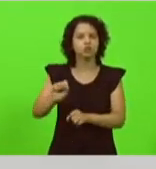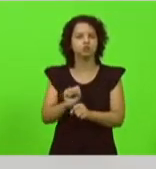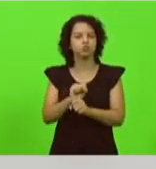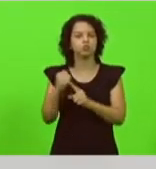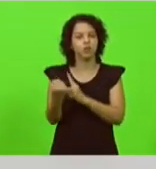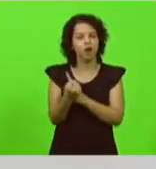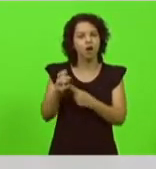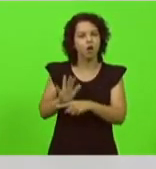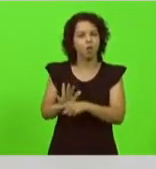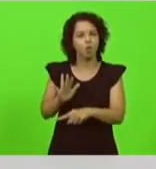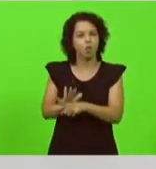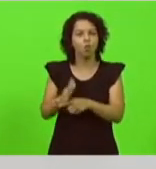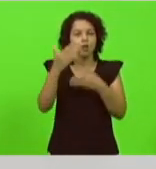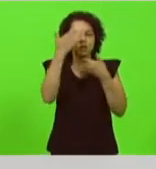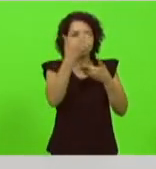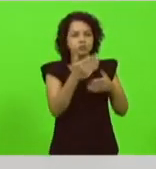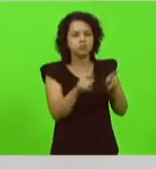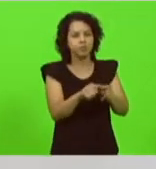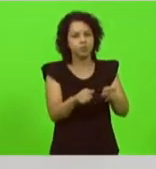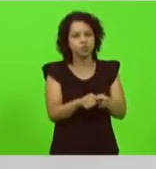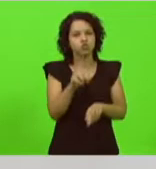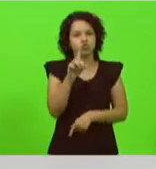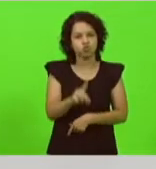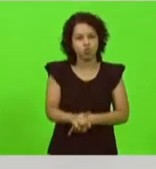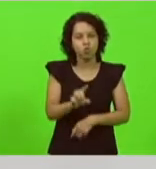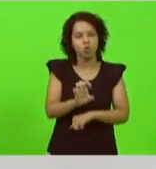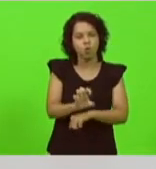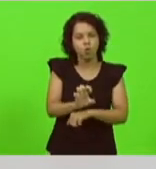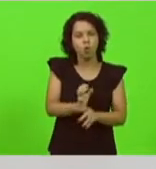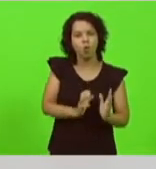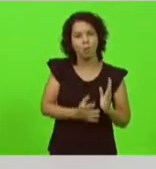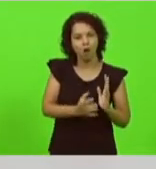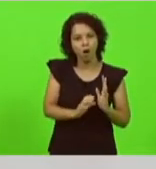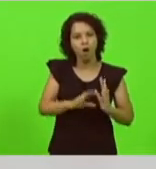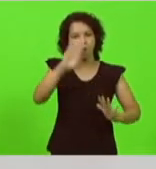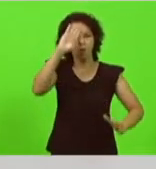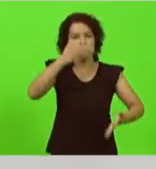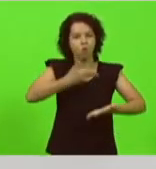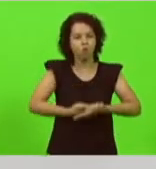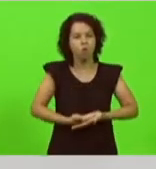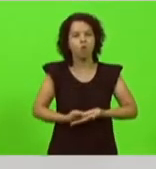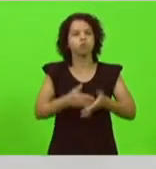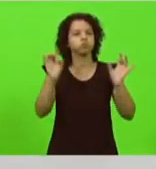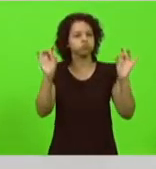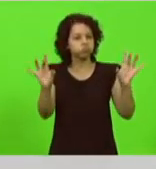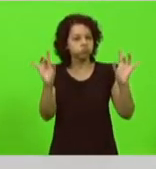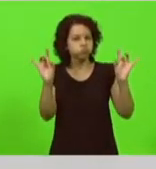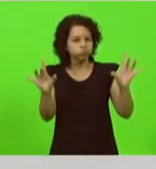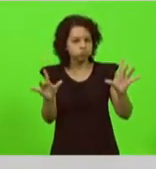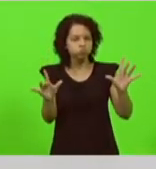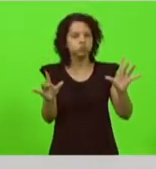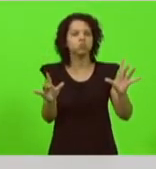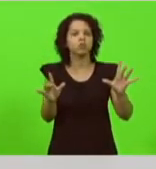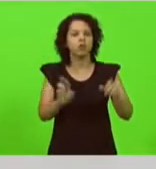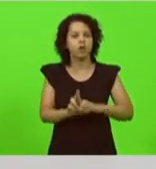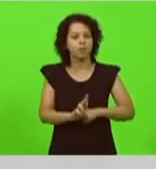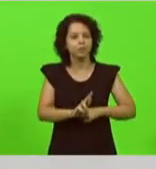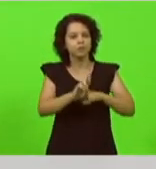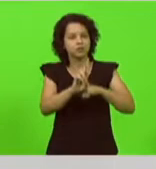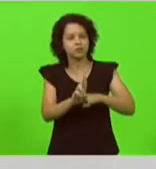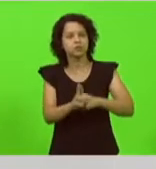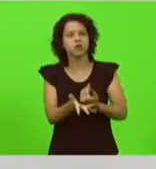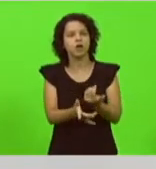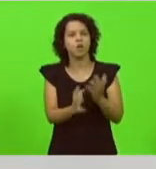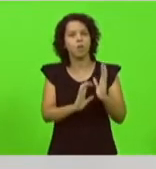Agradeço a direção estadual do nosso partido pela confiança e pela oportunidade em representar o partido no